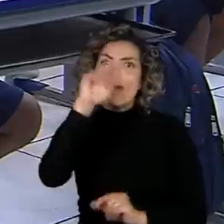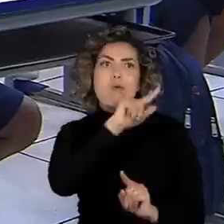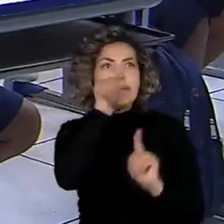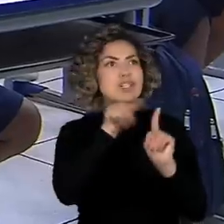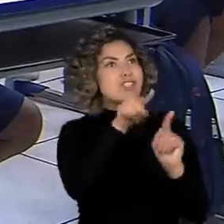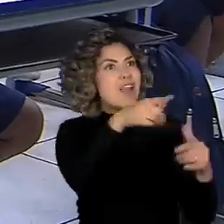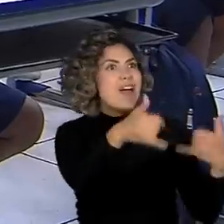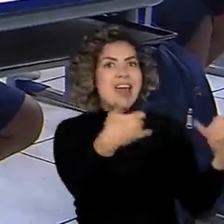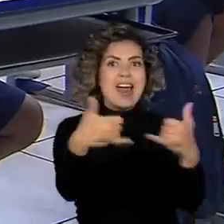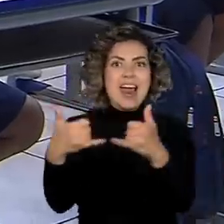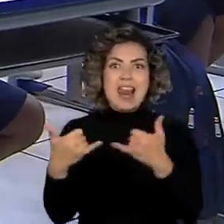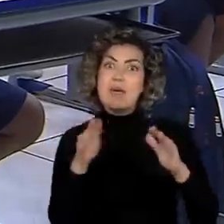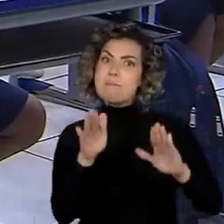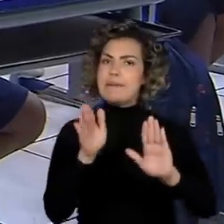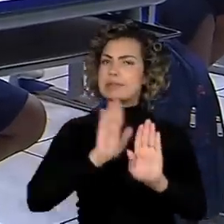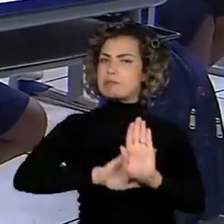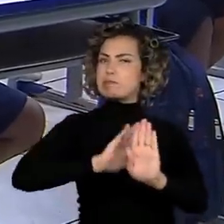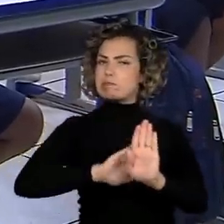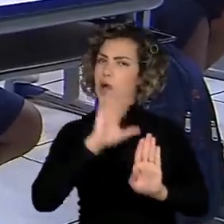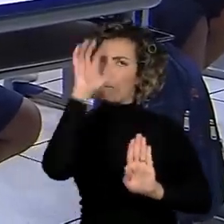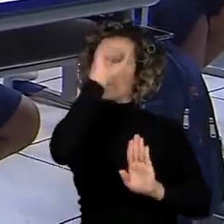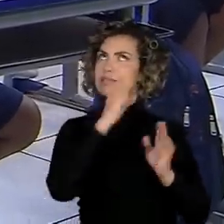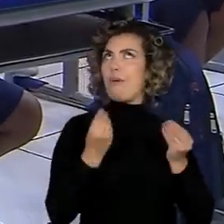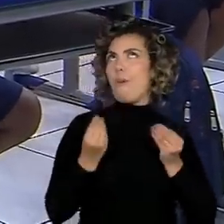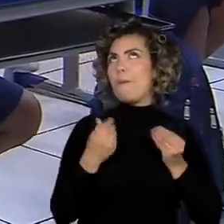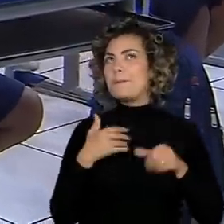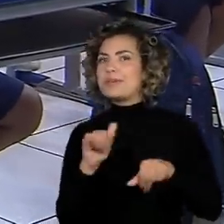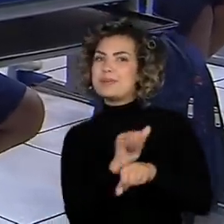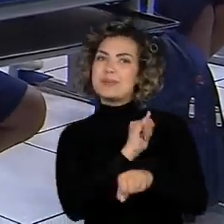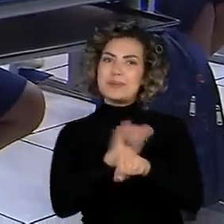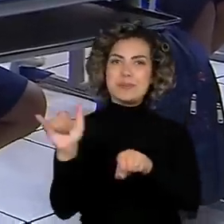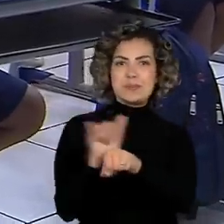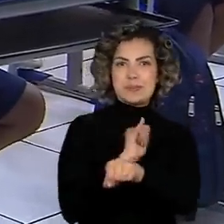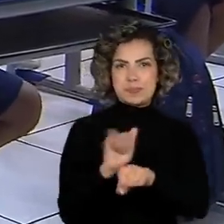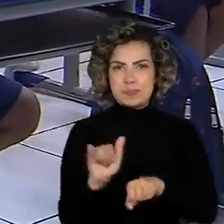e que aprendam ao mesmo tempo? Pagamento correto? Sim!